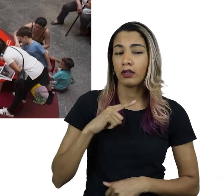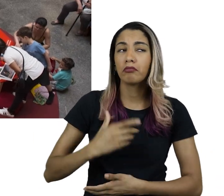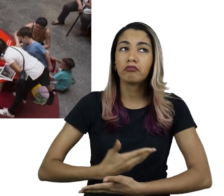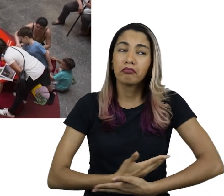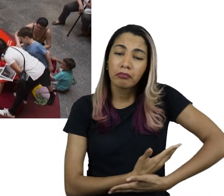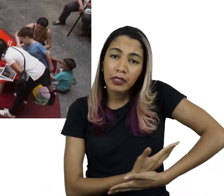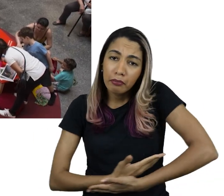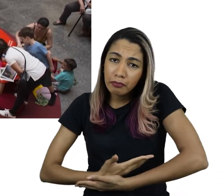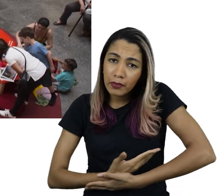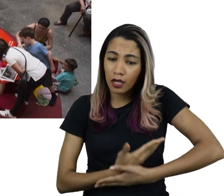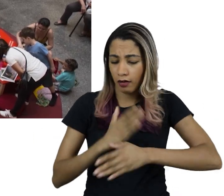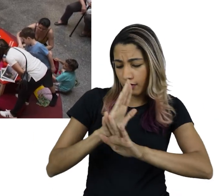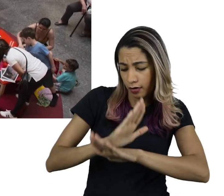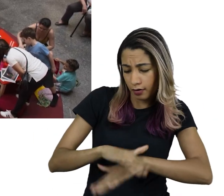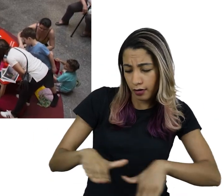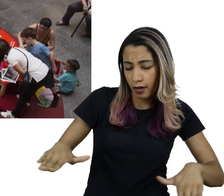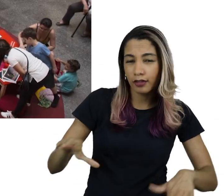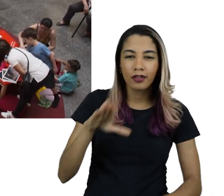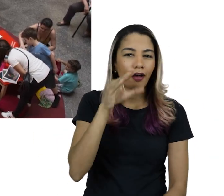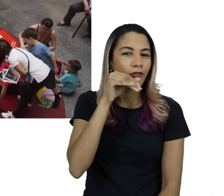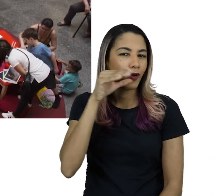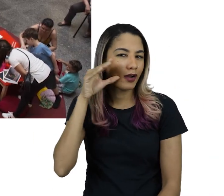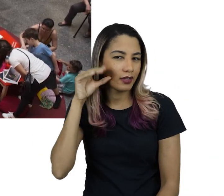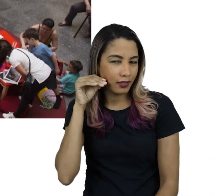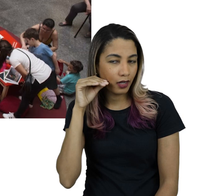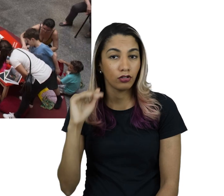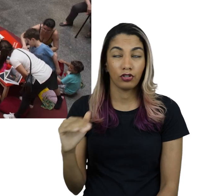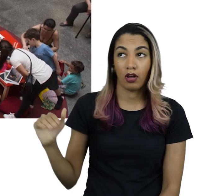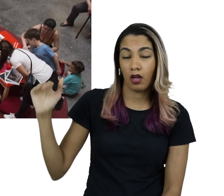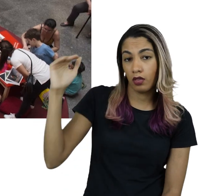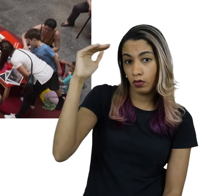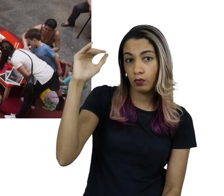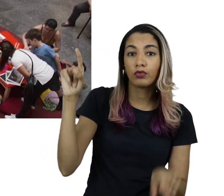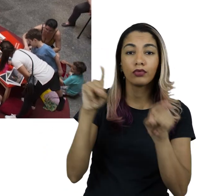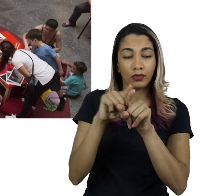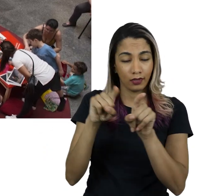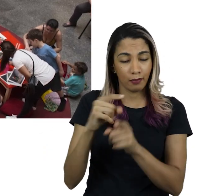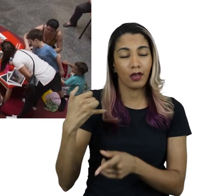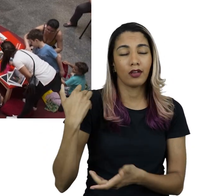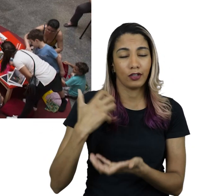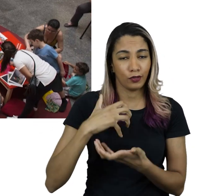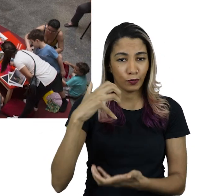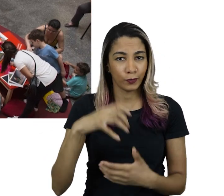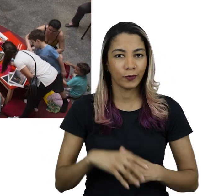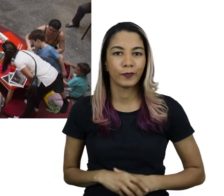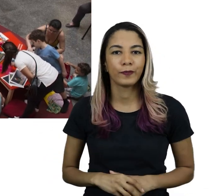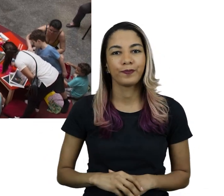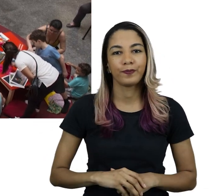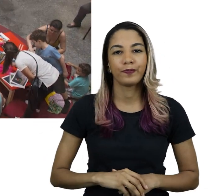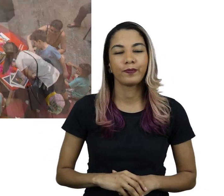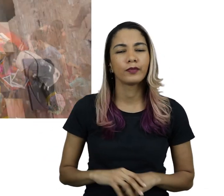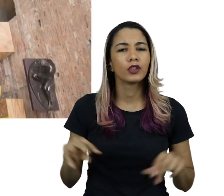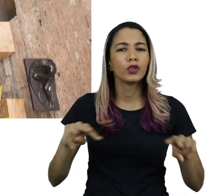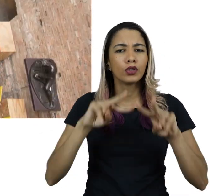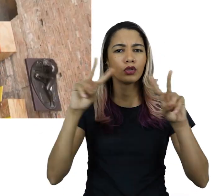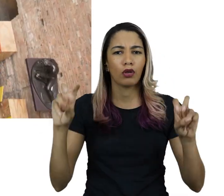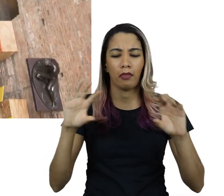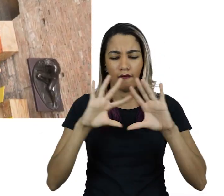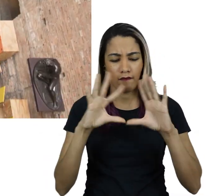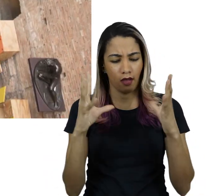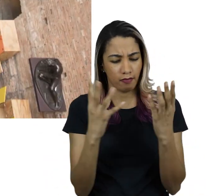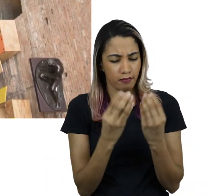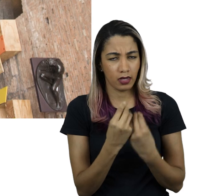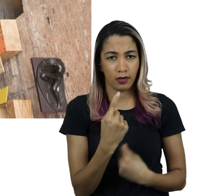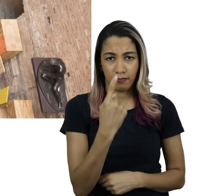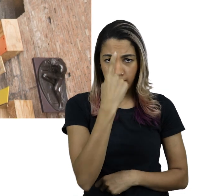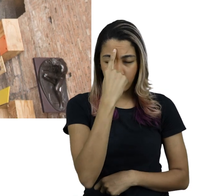que abarcam desde bebês, crianças, adolescentes, adultos e também idosos. Quando falamos